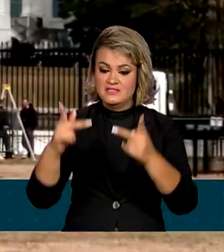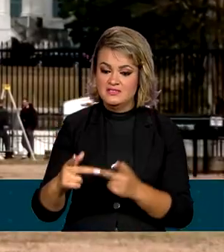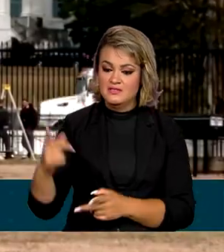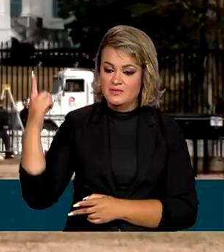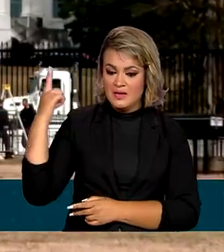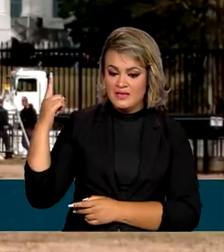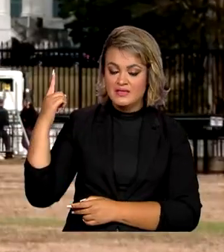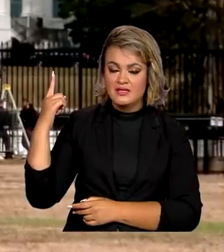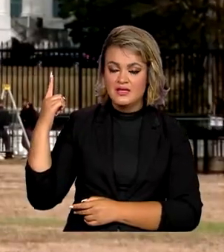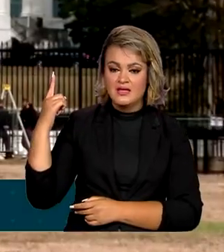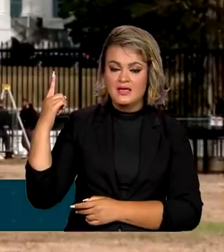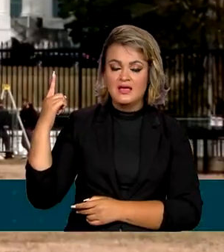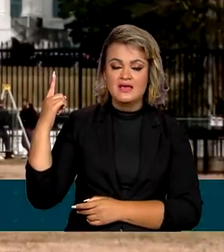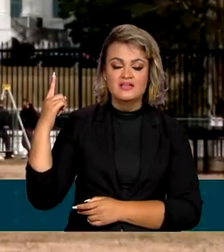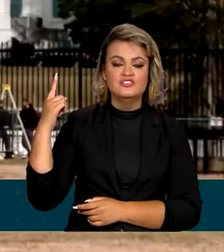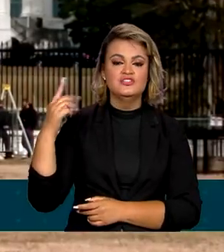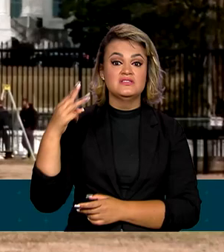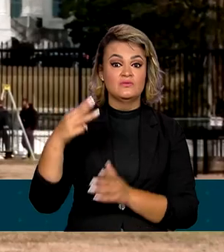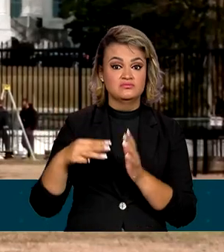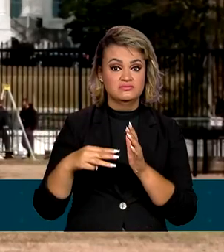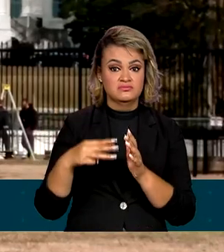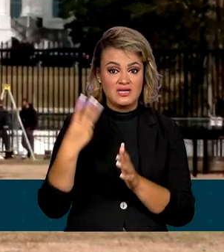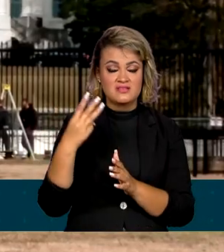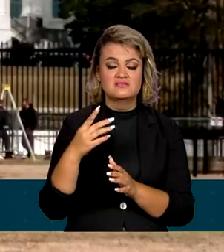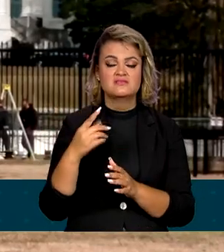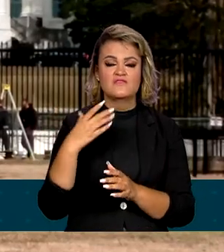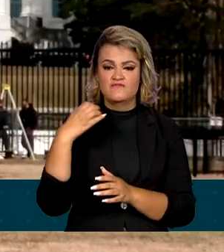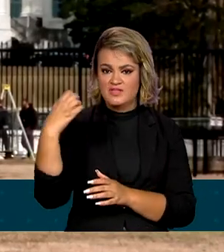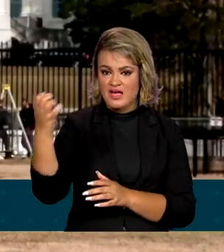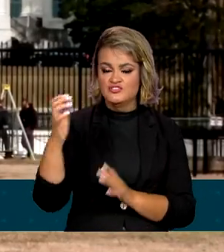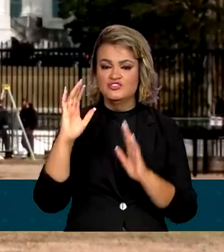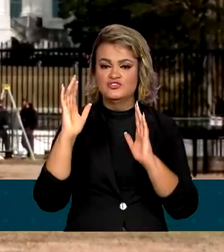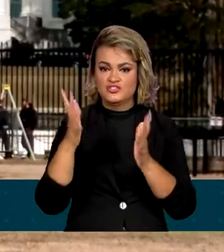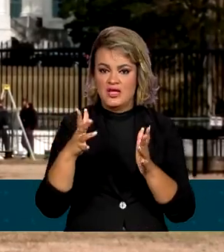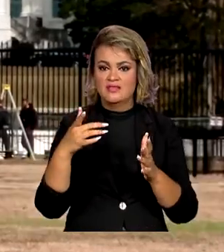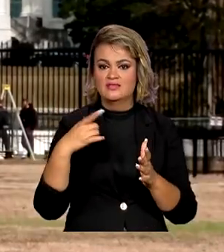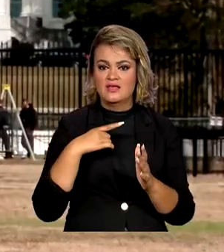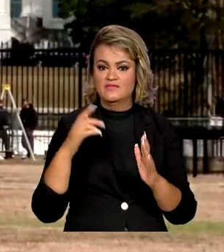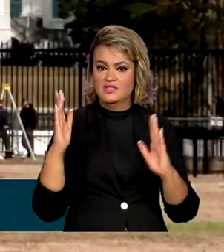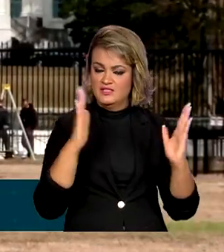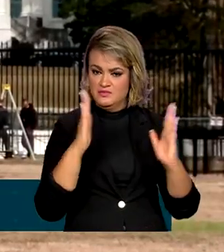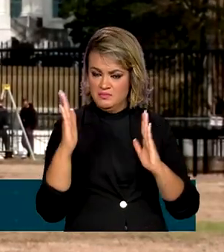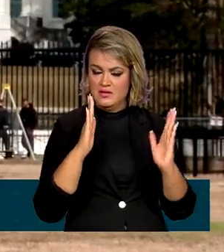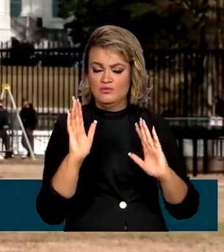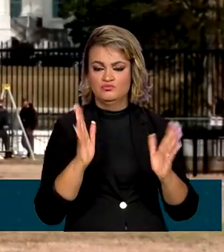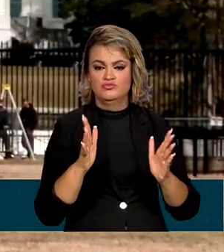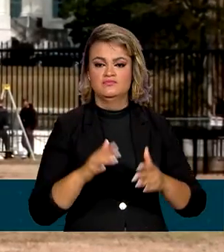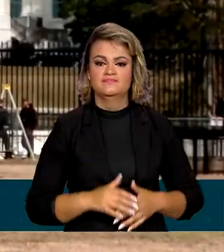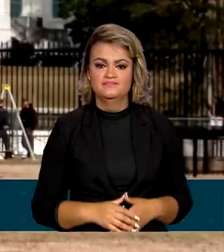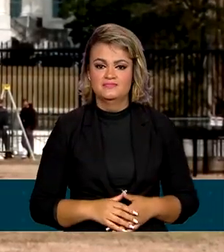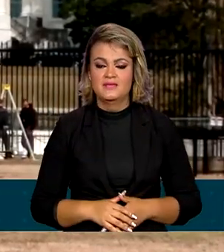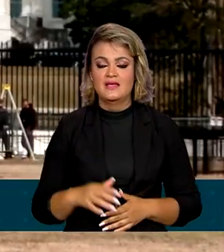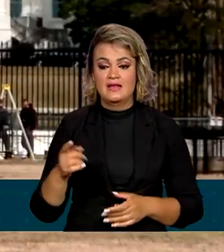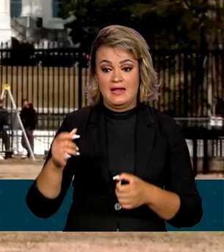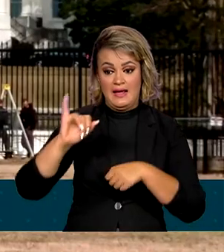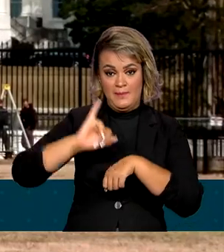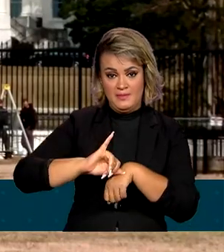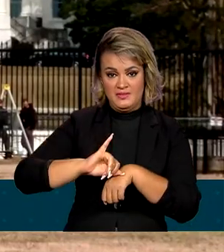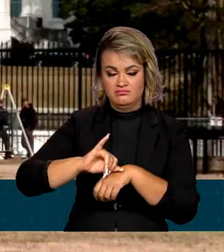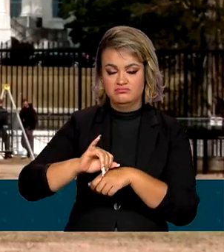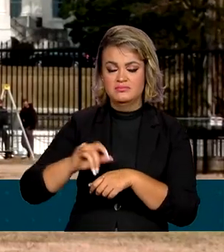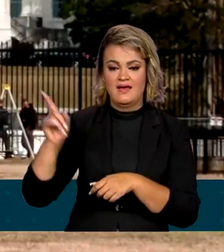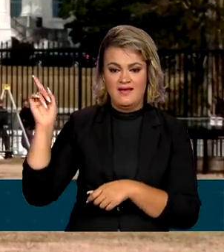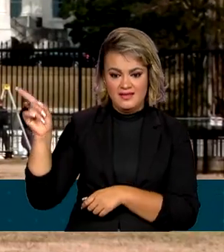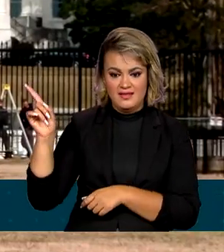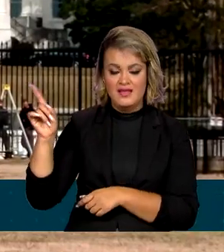Estados Unidos será a terceira viagem internacional do presidente Lula neste mandato. Aqui em Washington, ele será